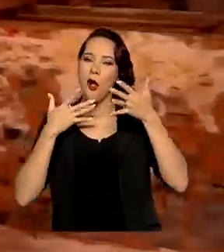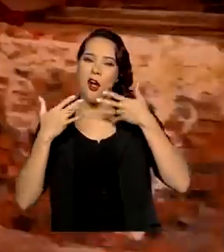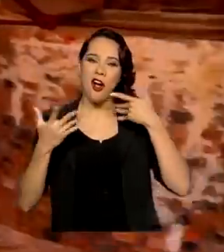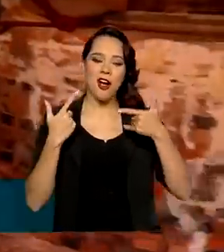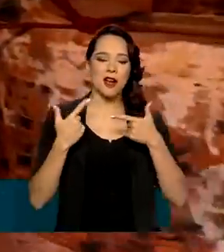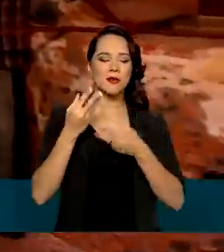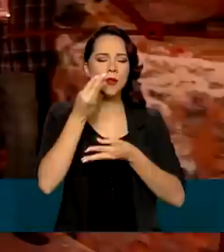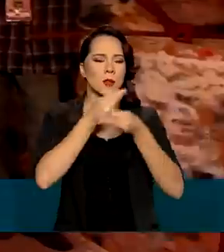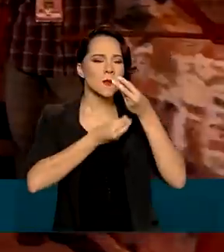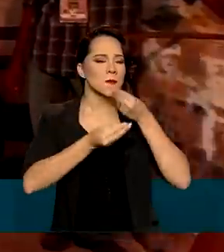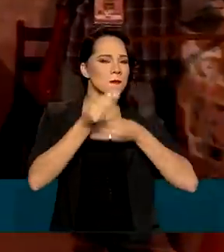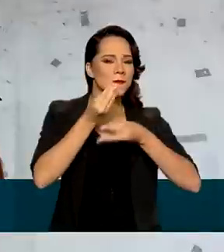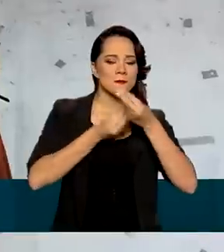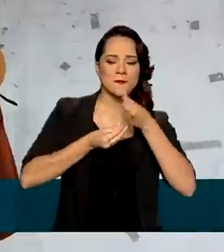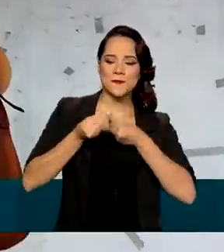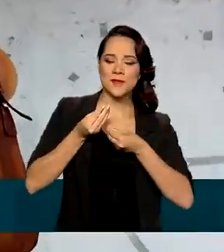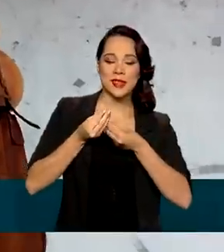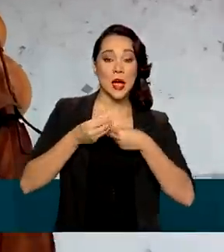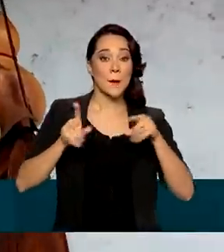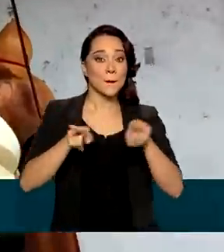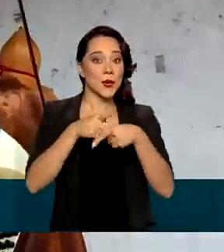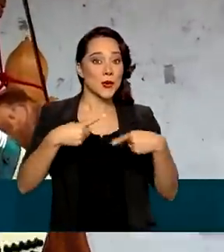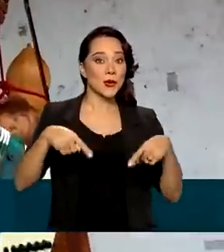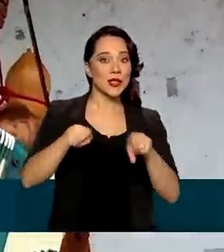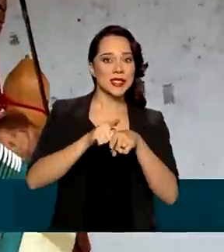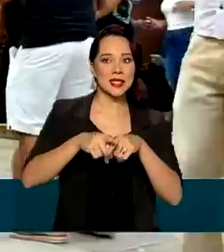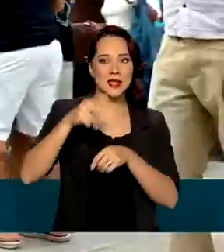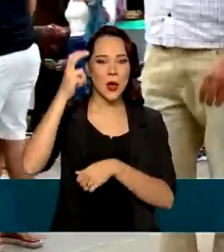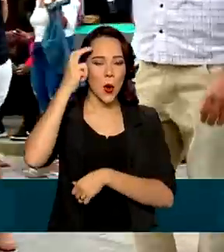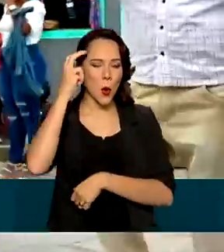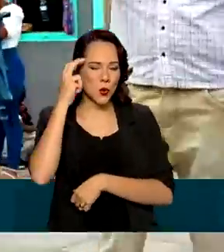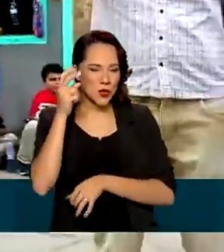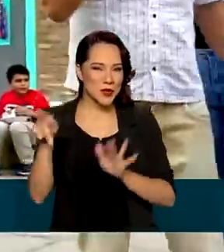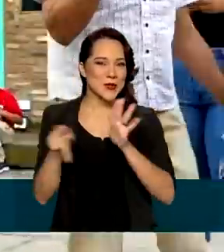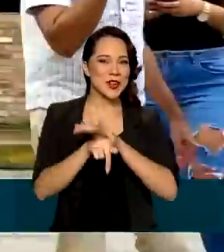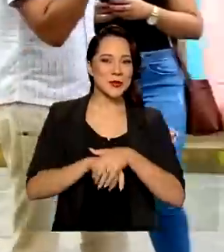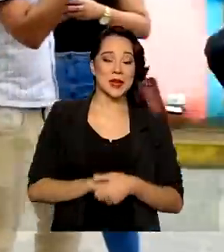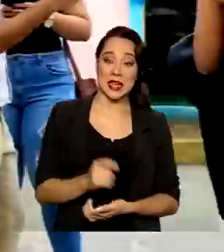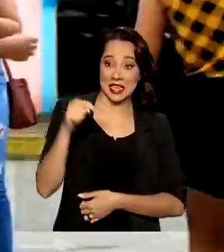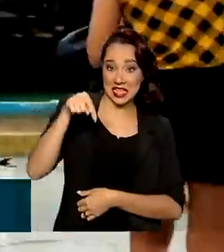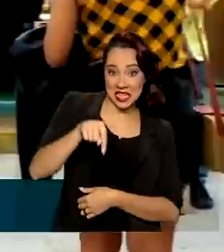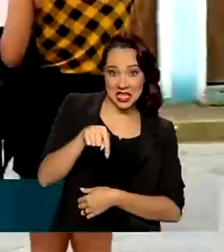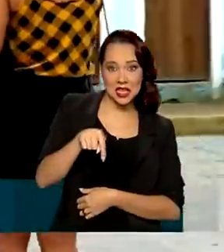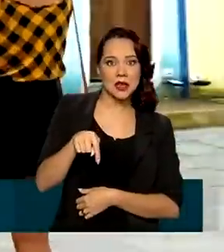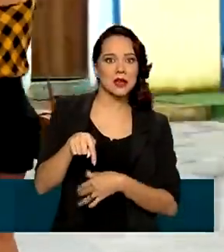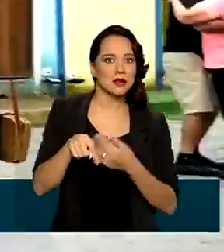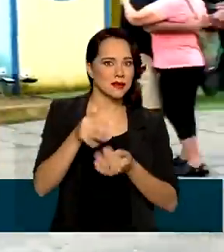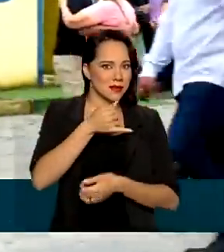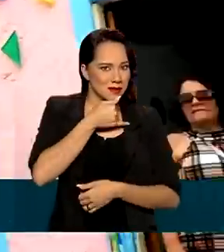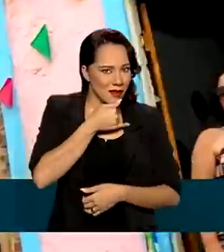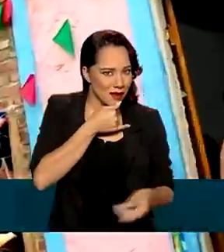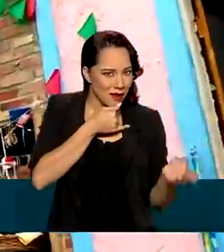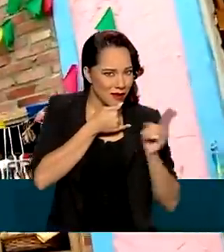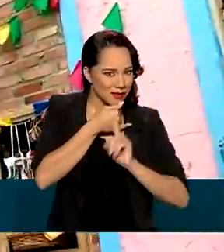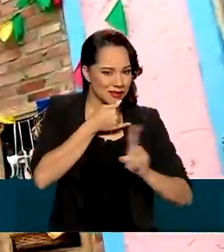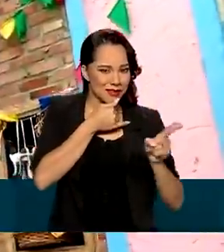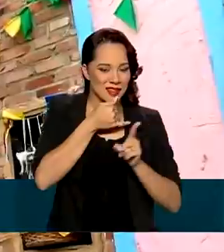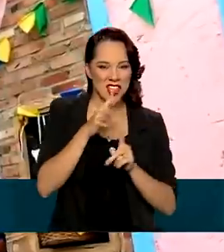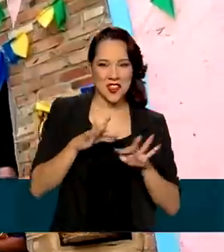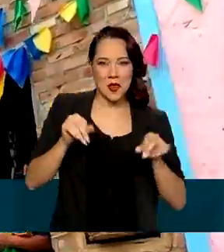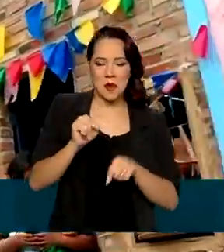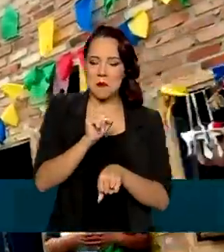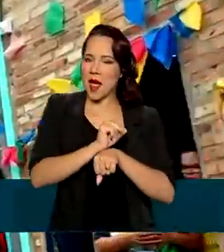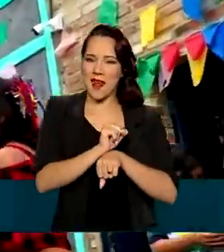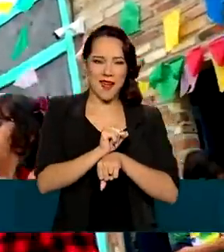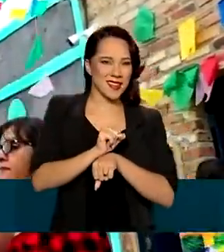sabores, músicas, cultura raiz. E aqui não tem vez para a tristeza. Ninguém fica